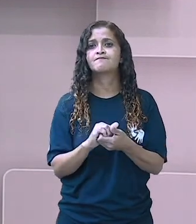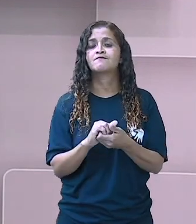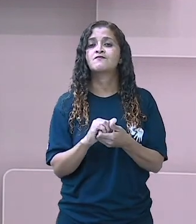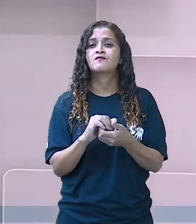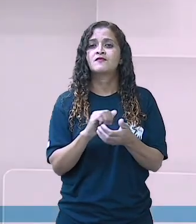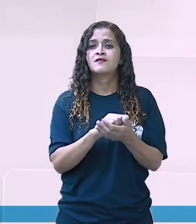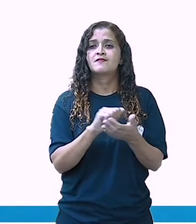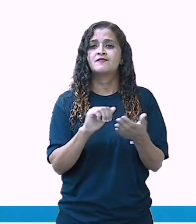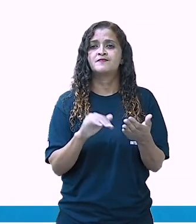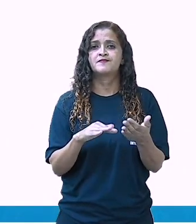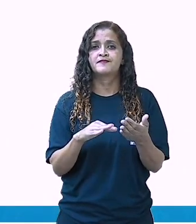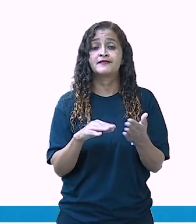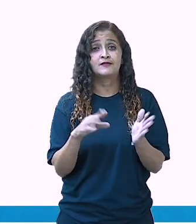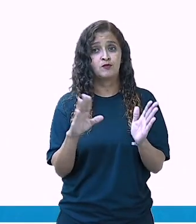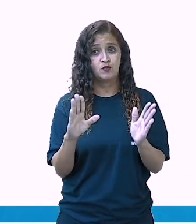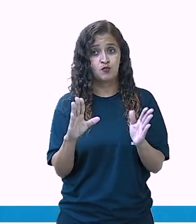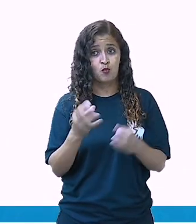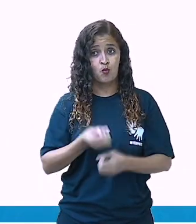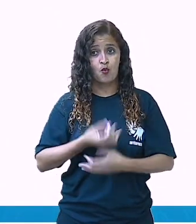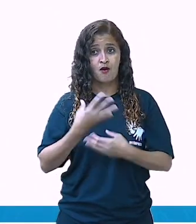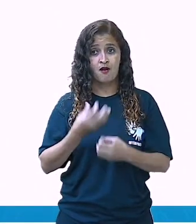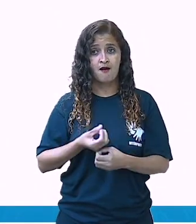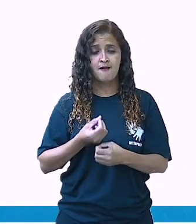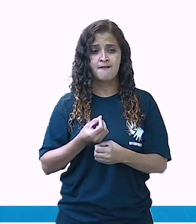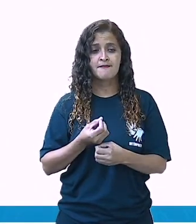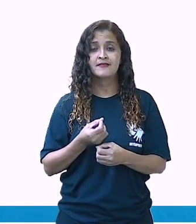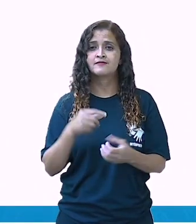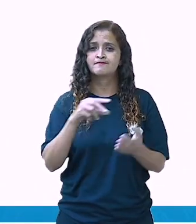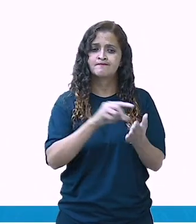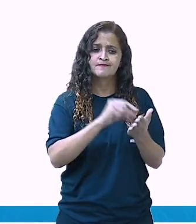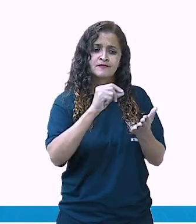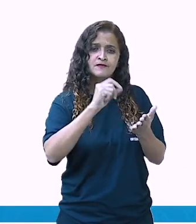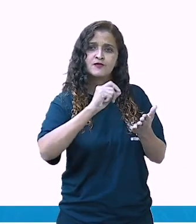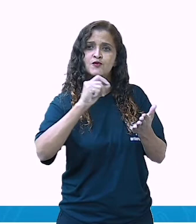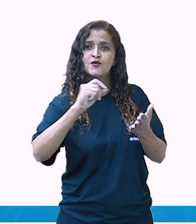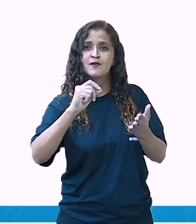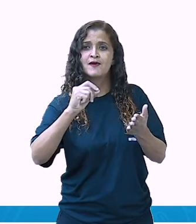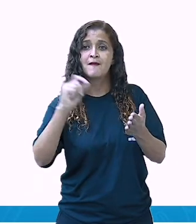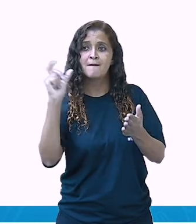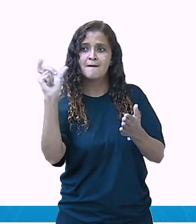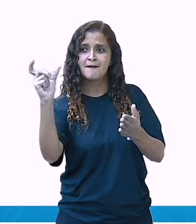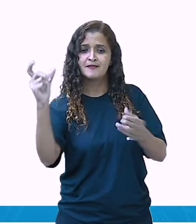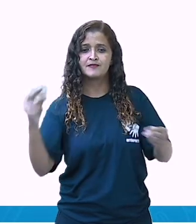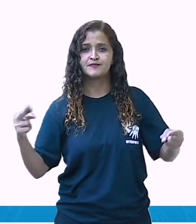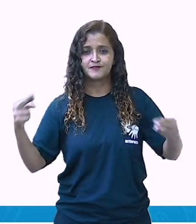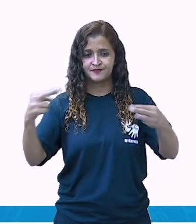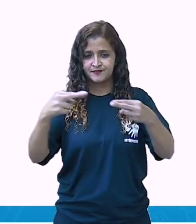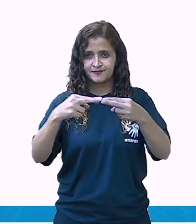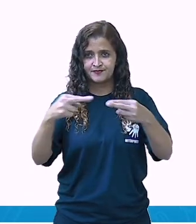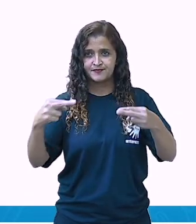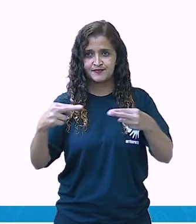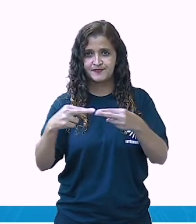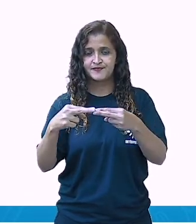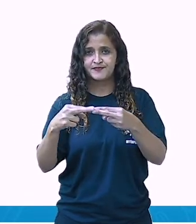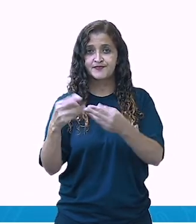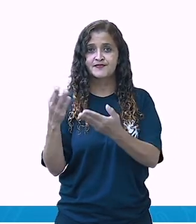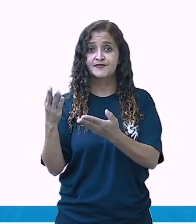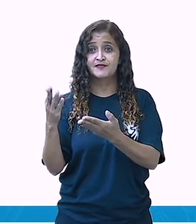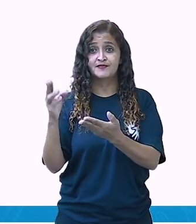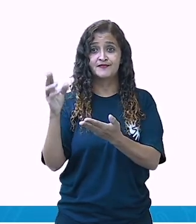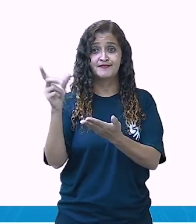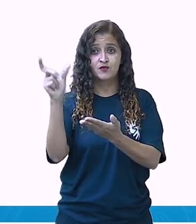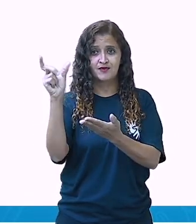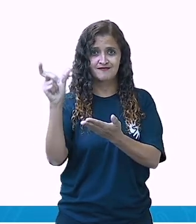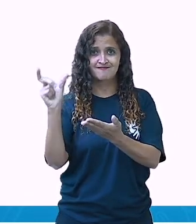Copie do poema palavras que rimam. Agora a gente vai tirar lá do poema palavras que rimam com essas aqui que a